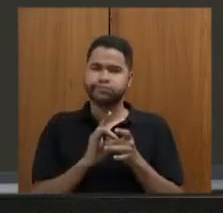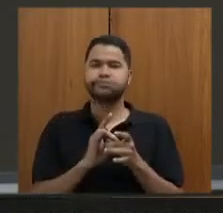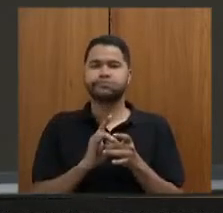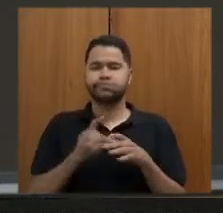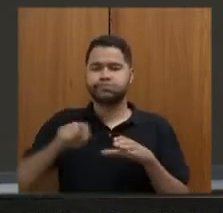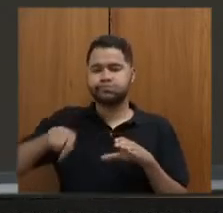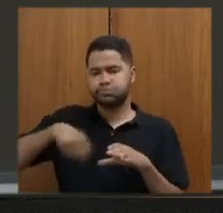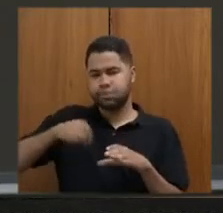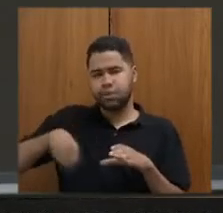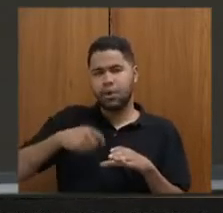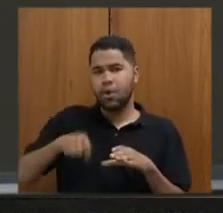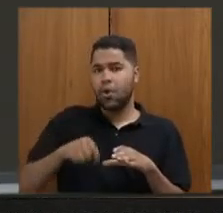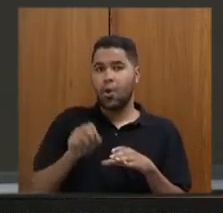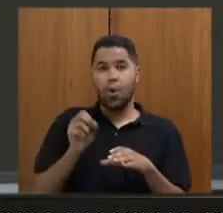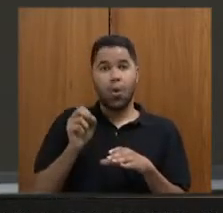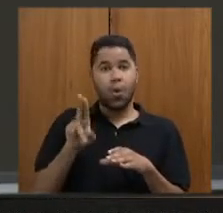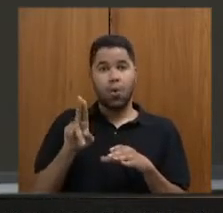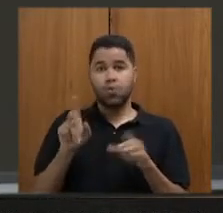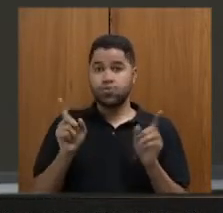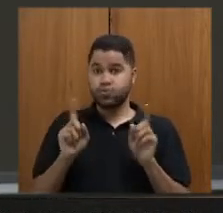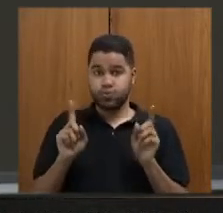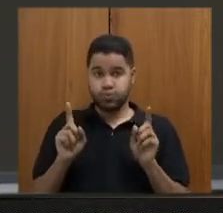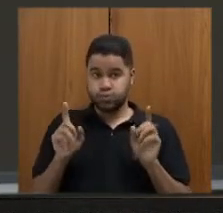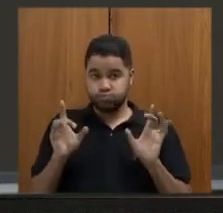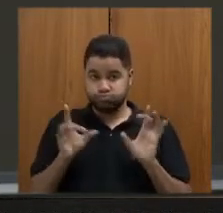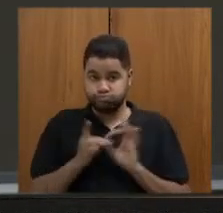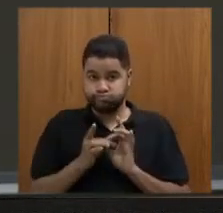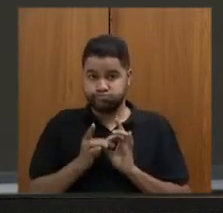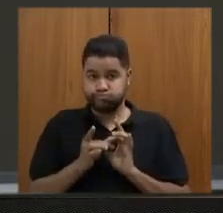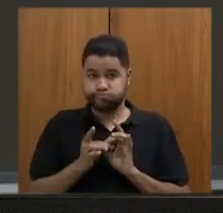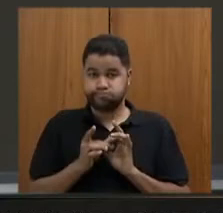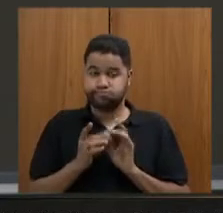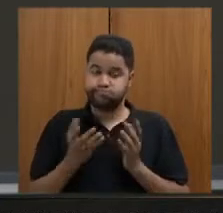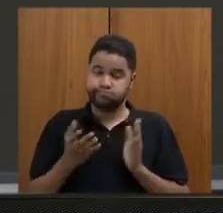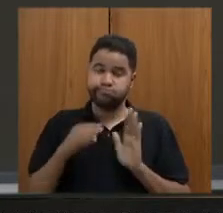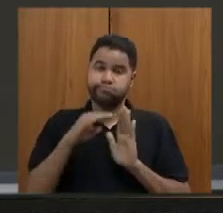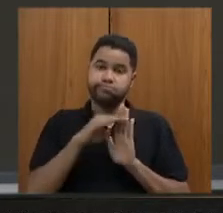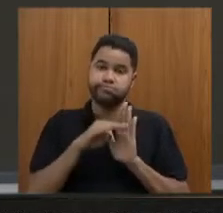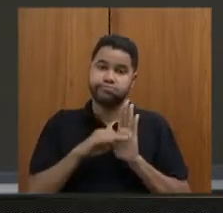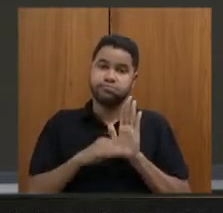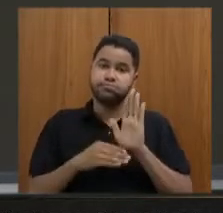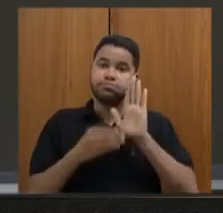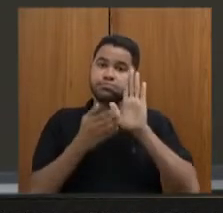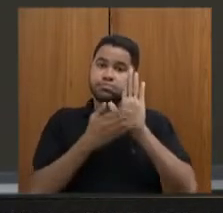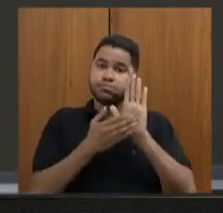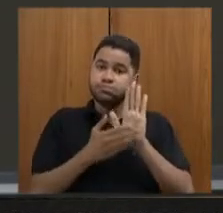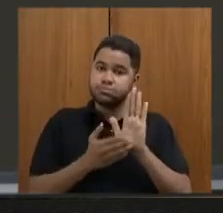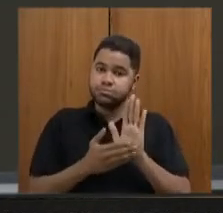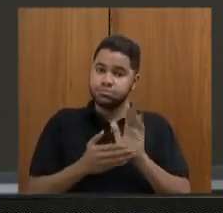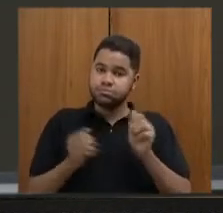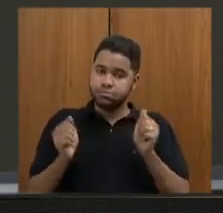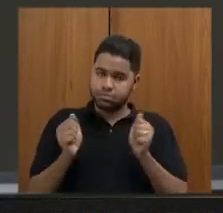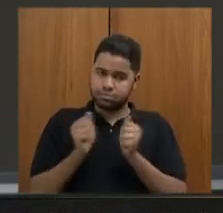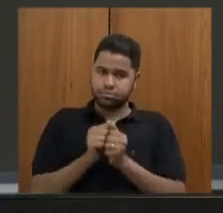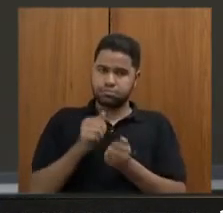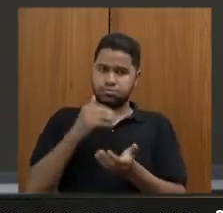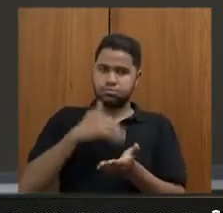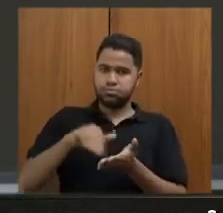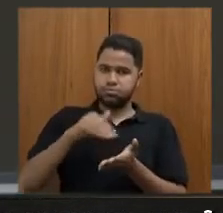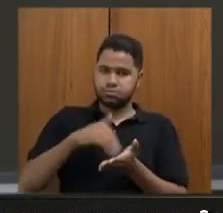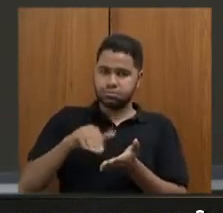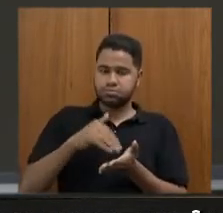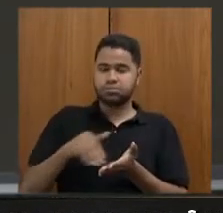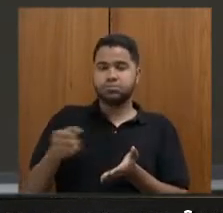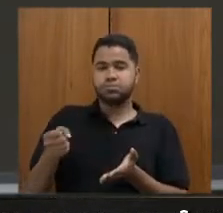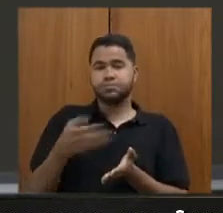ou, se não estando no radar, é uma medida que pode ser proposta junto à Secretaria de Infraestrutura por uma